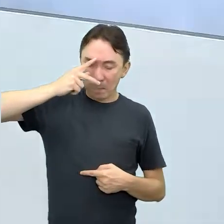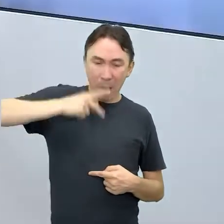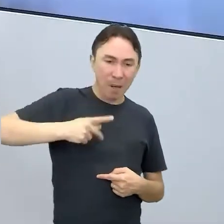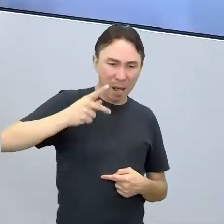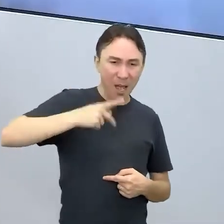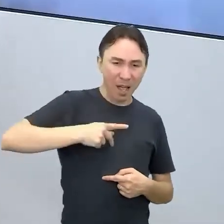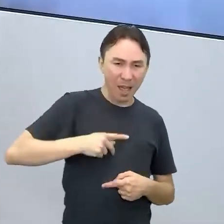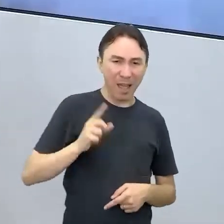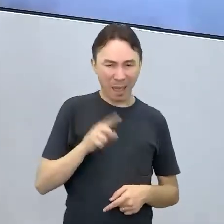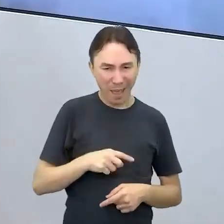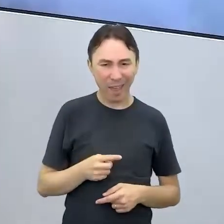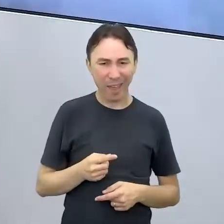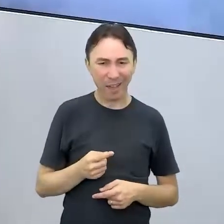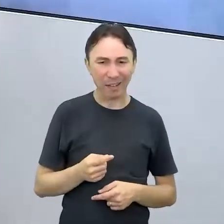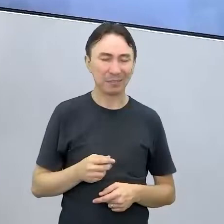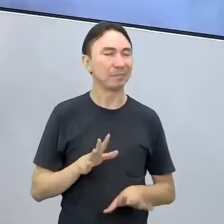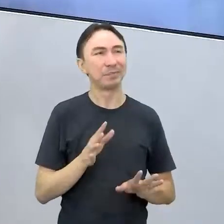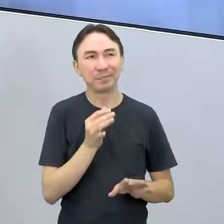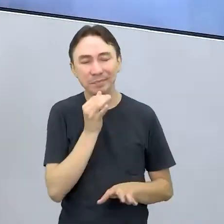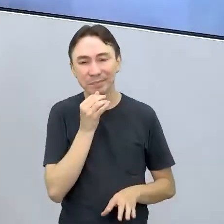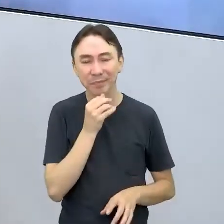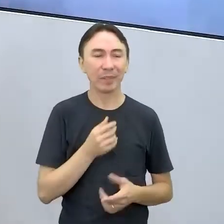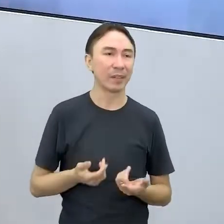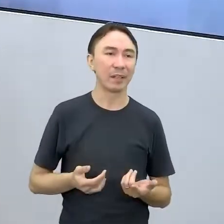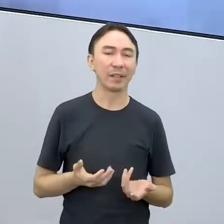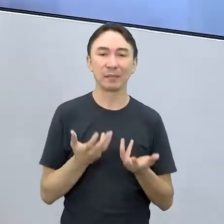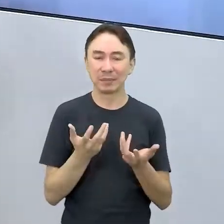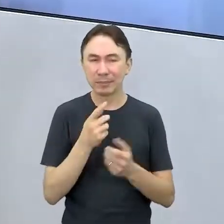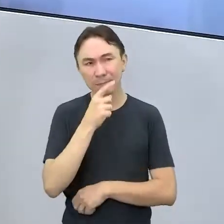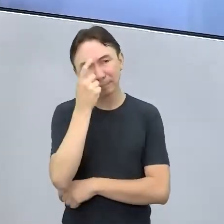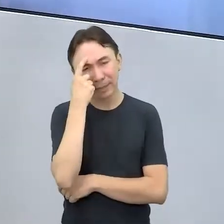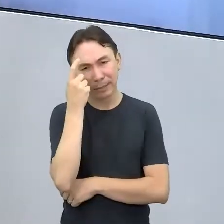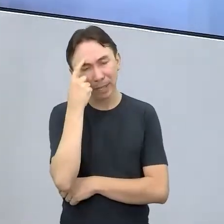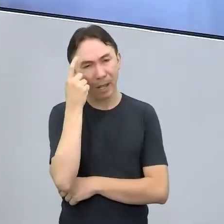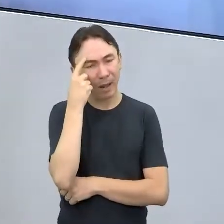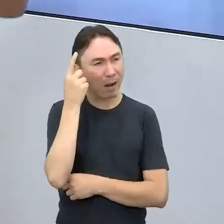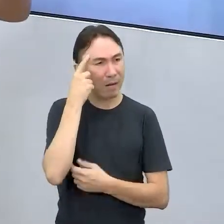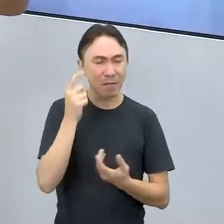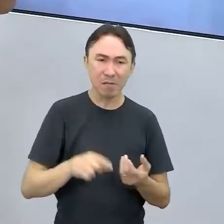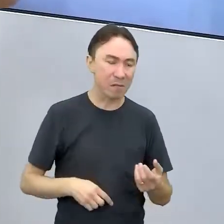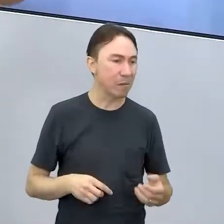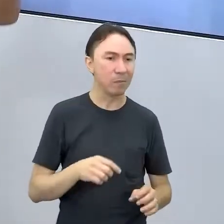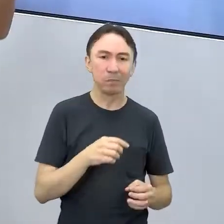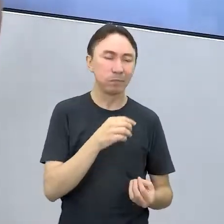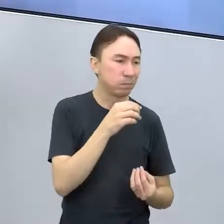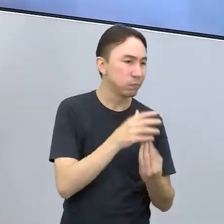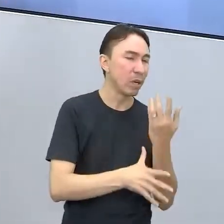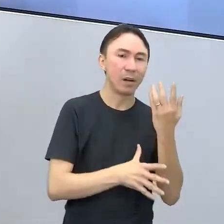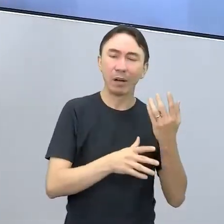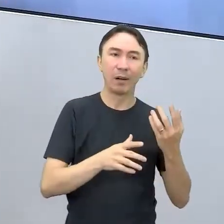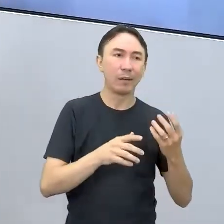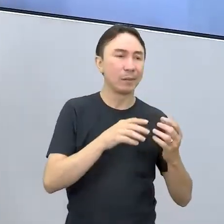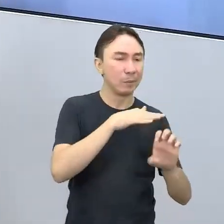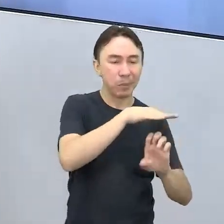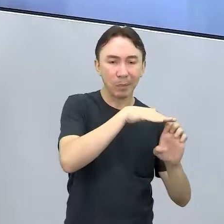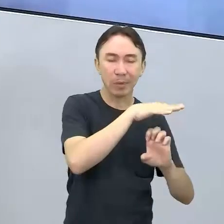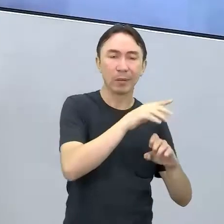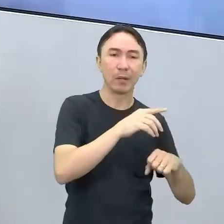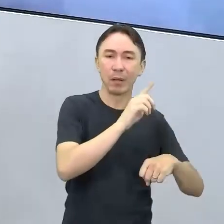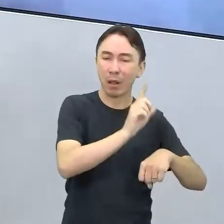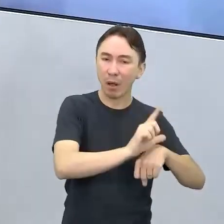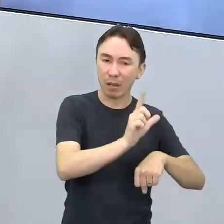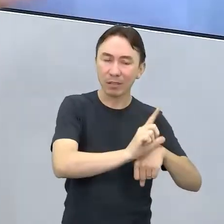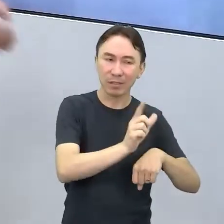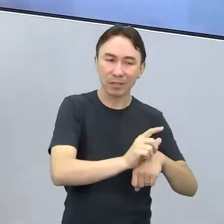dinheiro mesmo, né, pessoal? Quando a gente pensa em abrir um empreendimento, a primeira coisa que vem na cabeça, montar uma lojinha de capa de